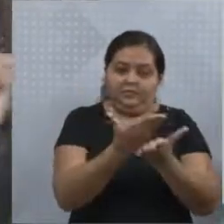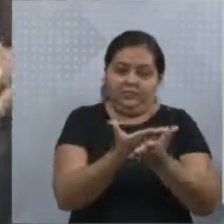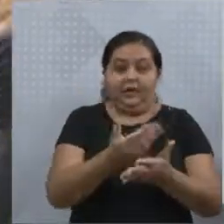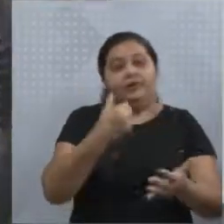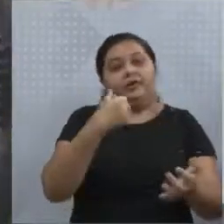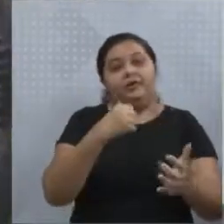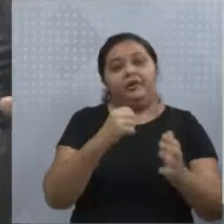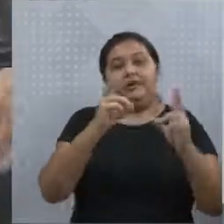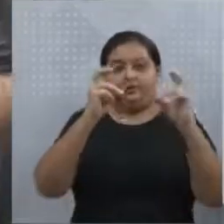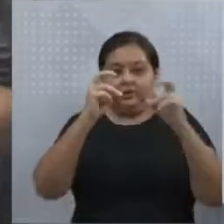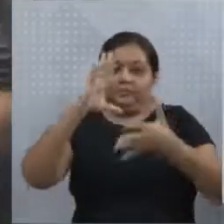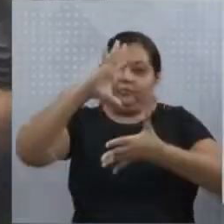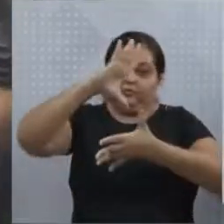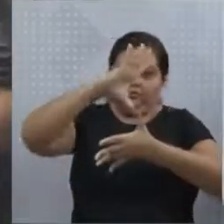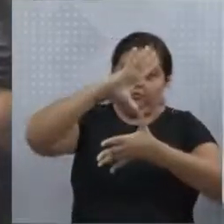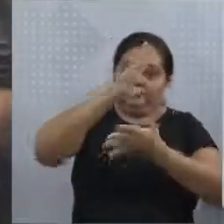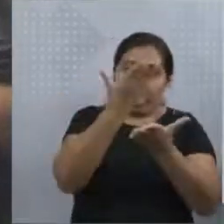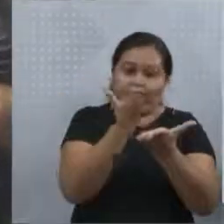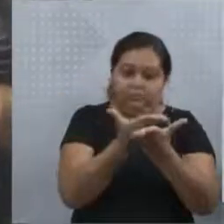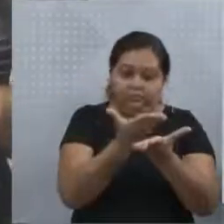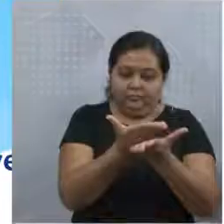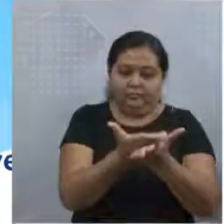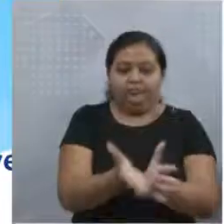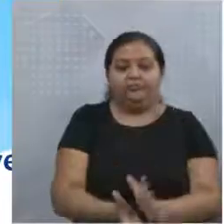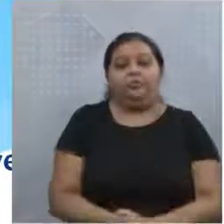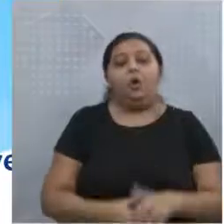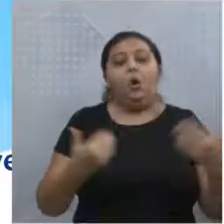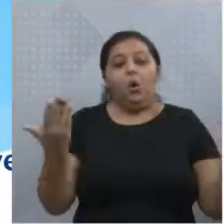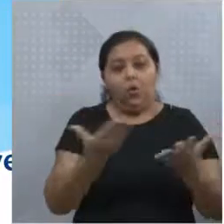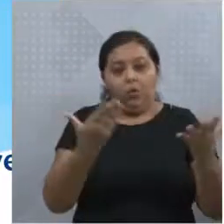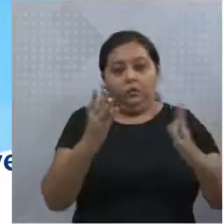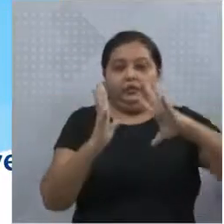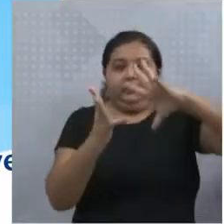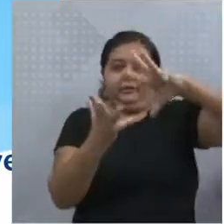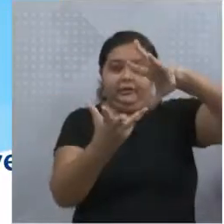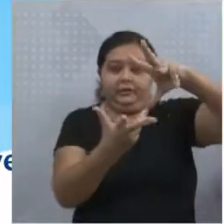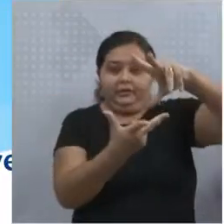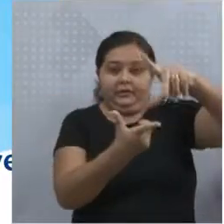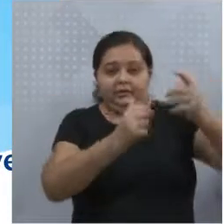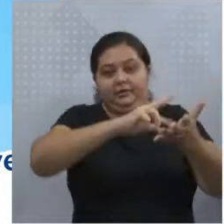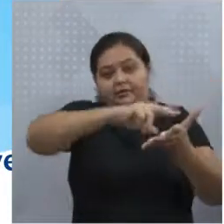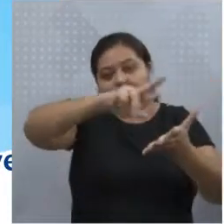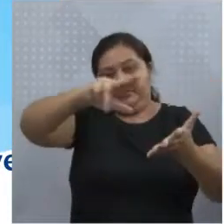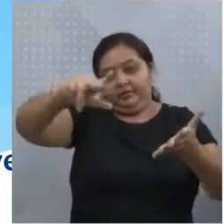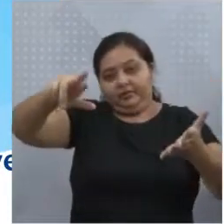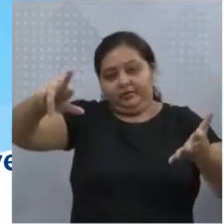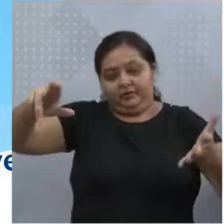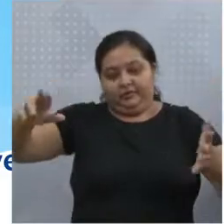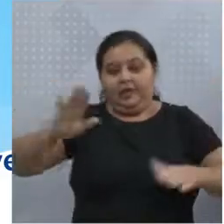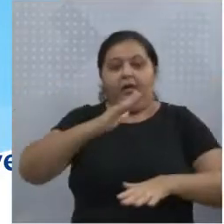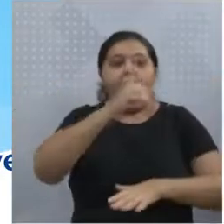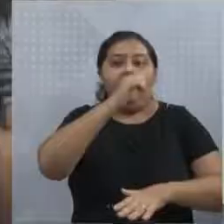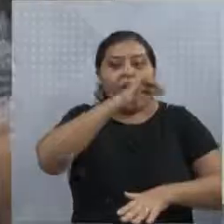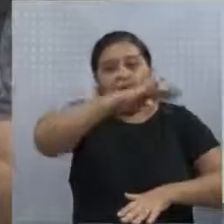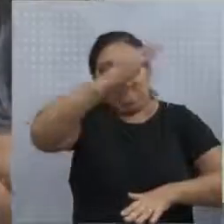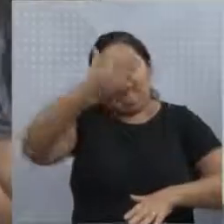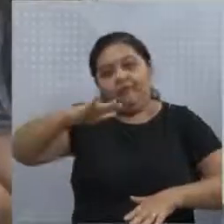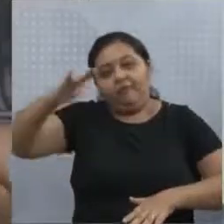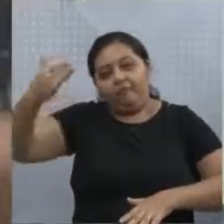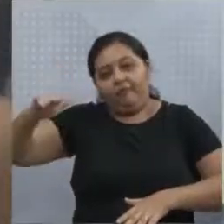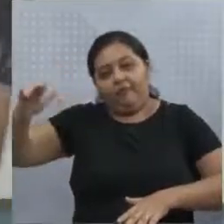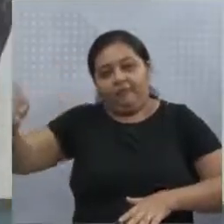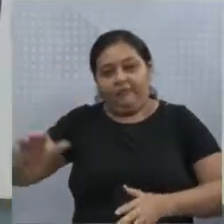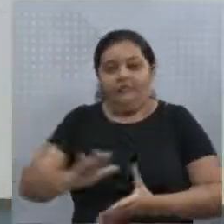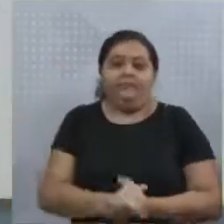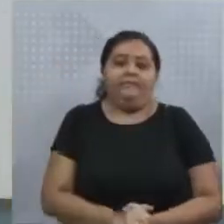Cartografia. Hoje iremos falar sobre as esferas da Terra, os continentes e os oceanos. Trouxe